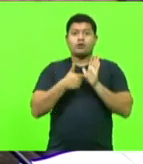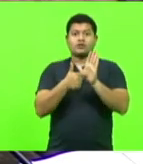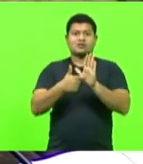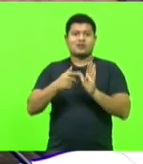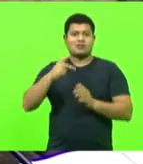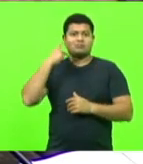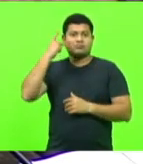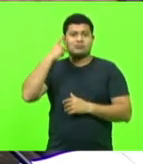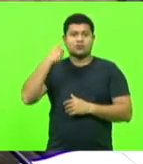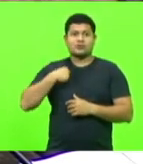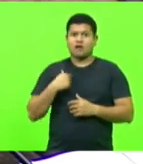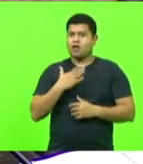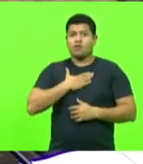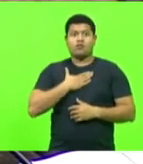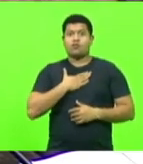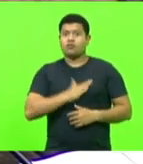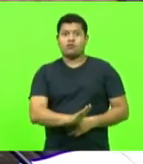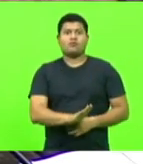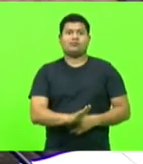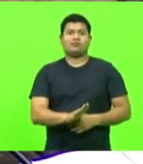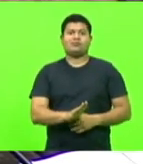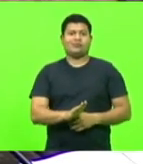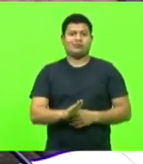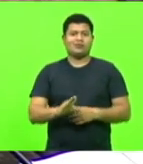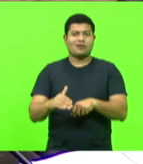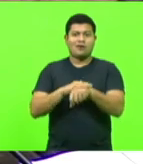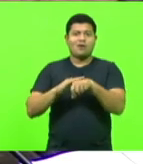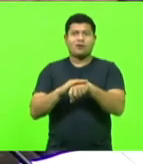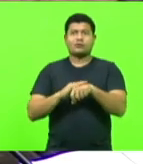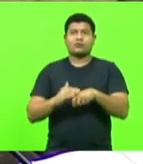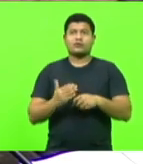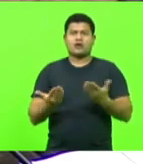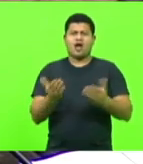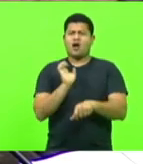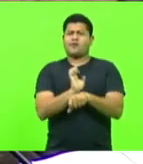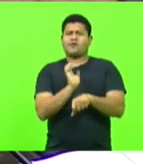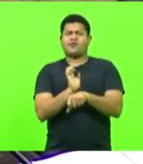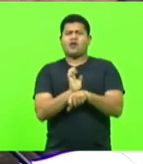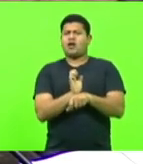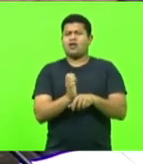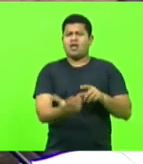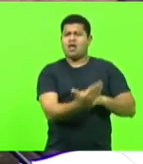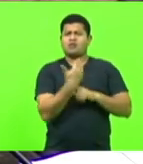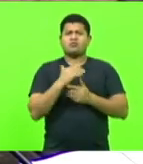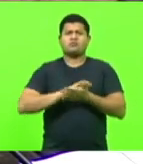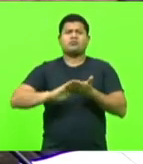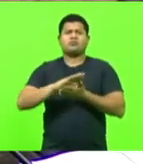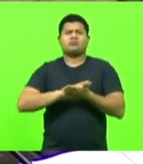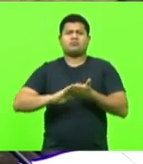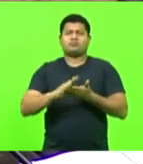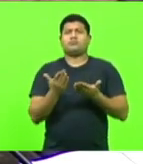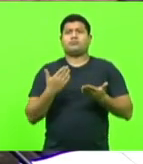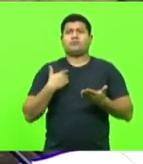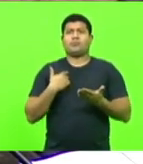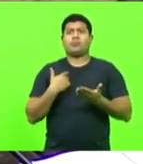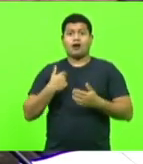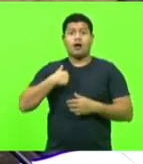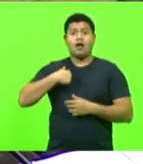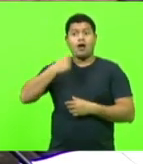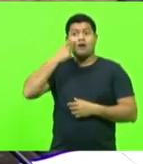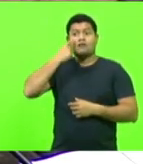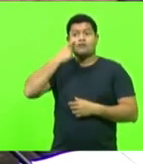não gostaram muito e falaram que o Estado não ajuda em nada, eles não pediram ajuda para nada. Resolvi, então,